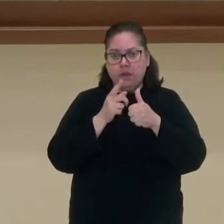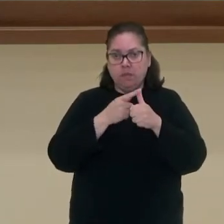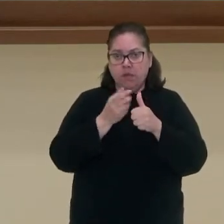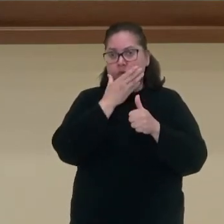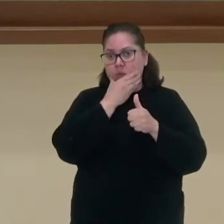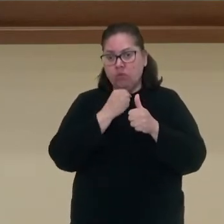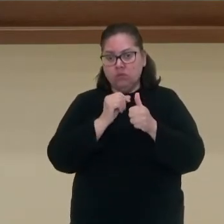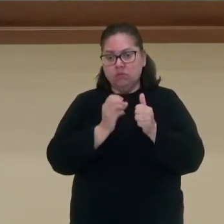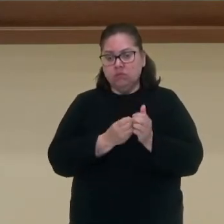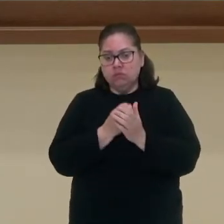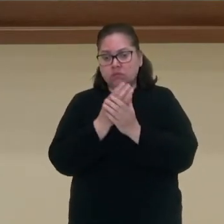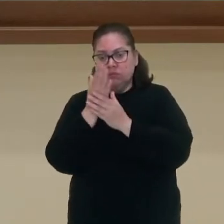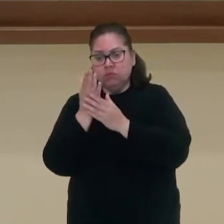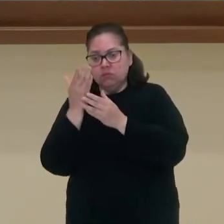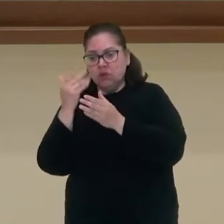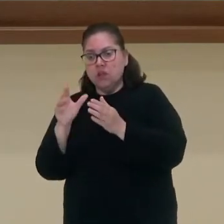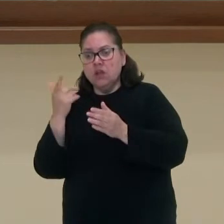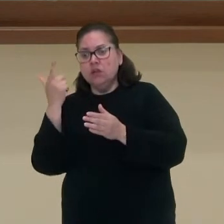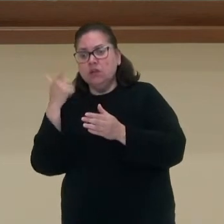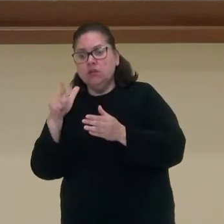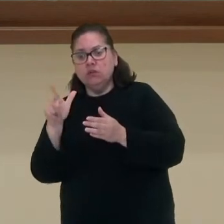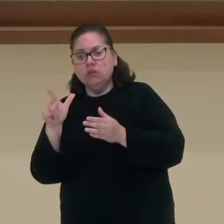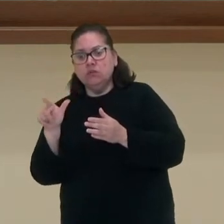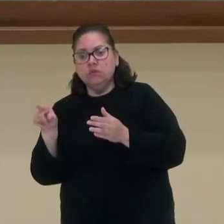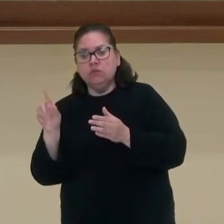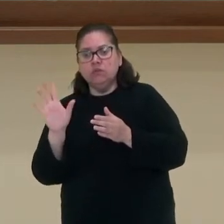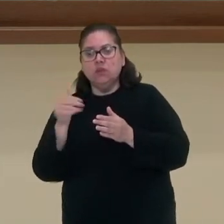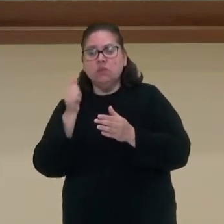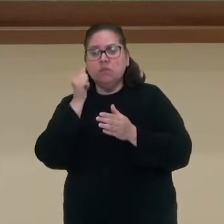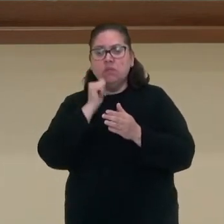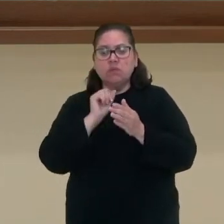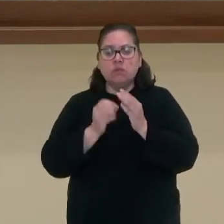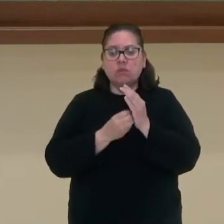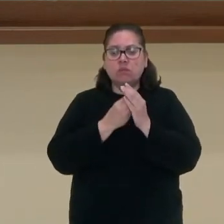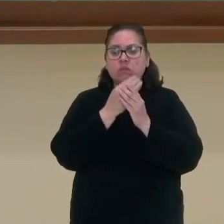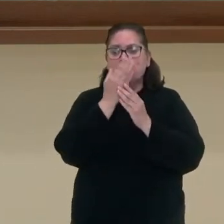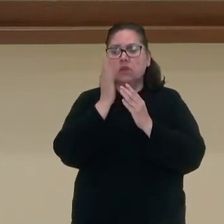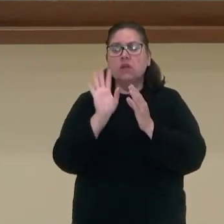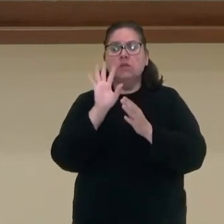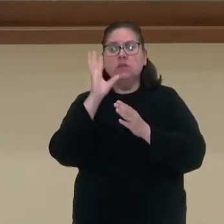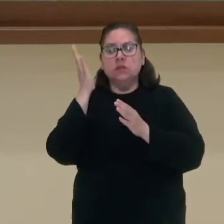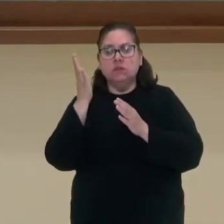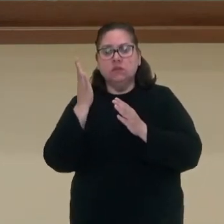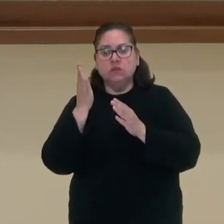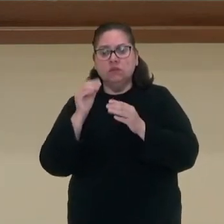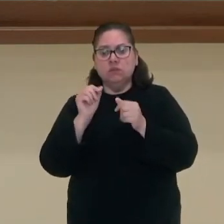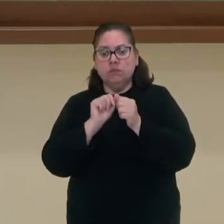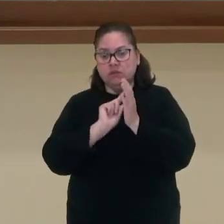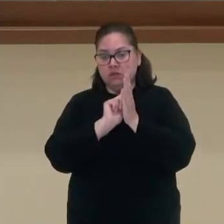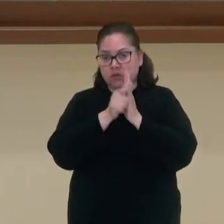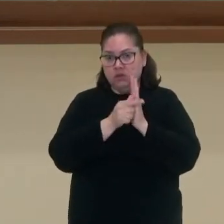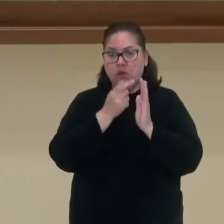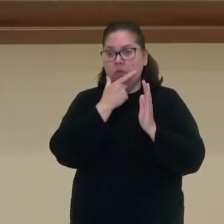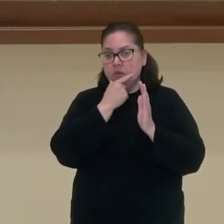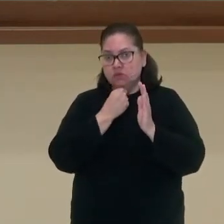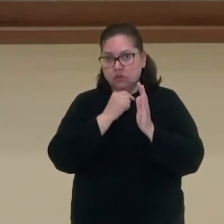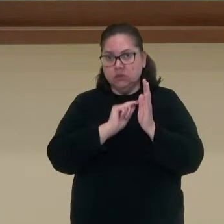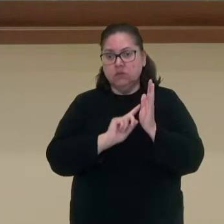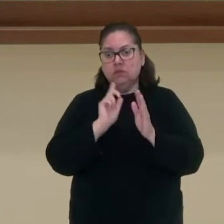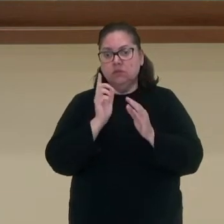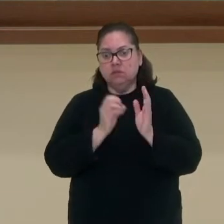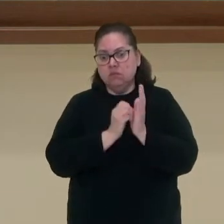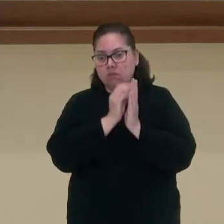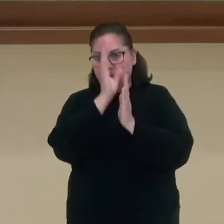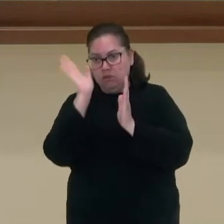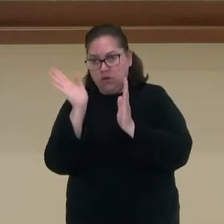amadurecer, e logo depois vai amadurecer o feminino para evitar a autofecundação. Então, o que acontece? Ela produz os gametas masculinos, eles